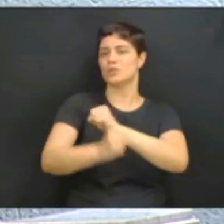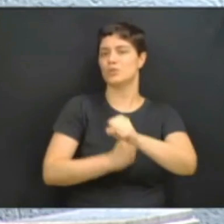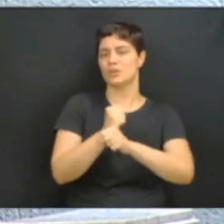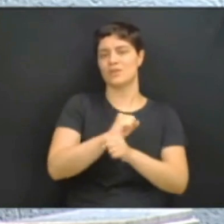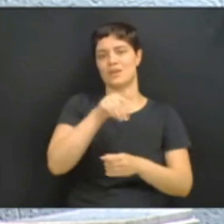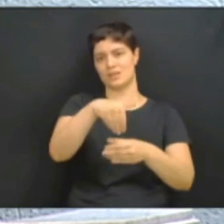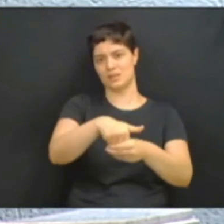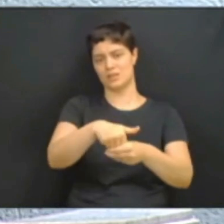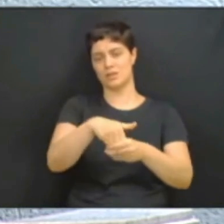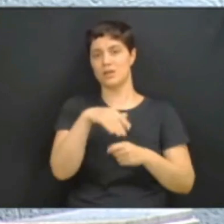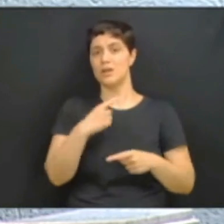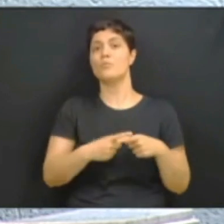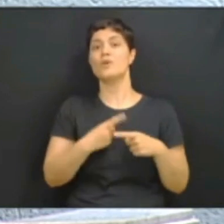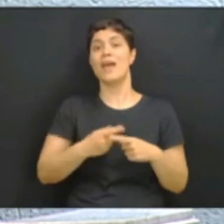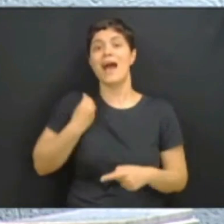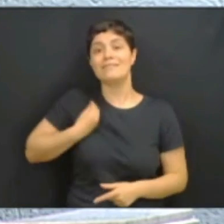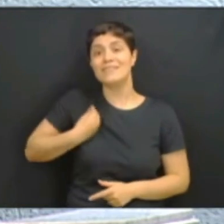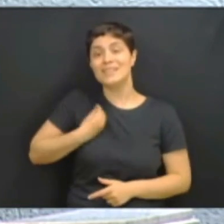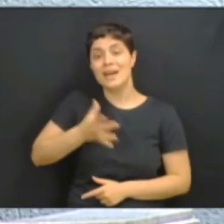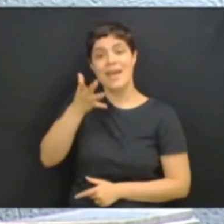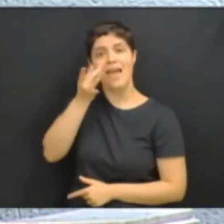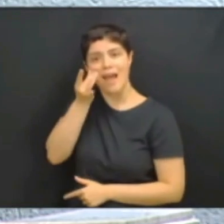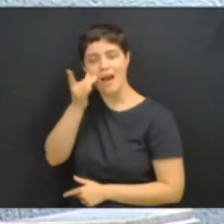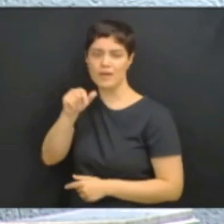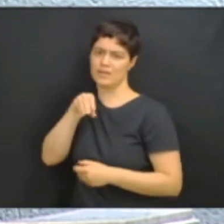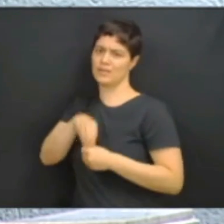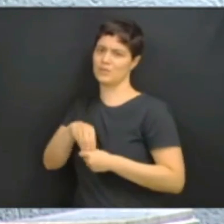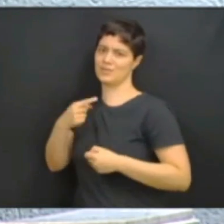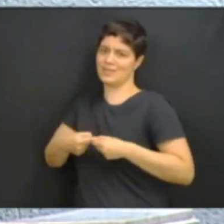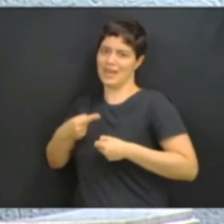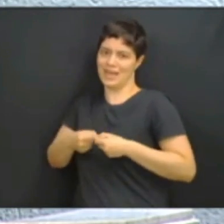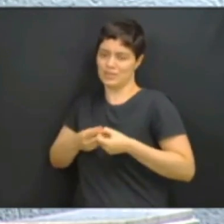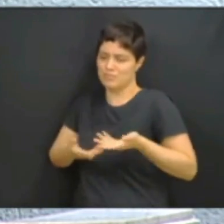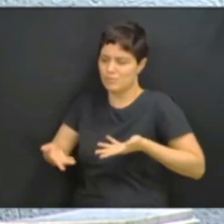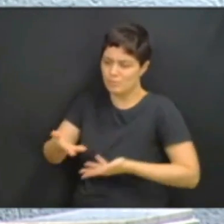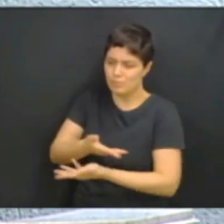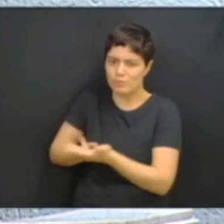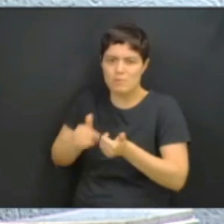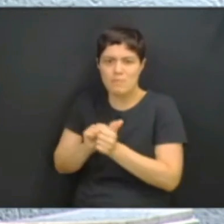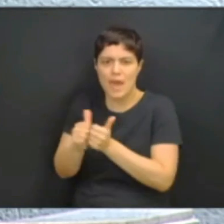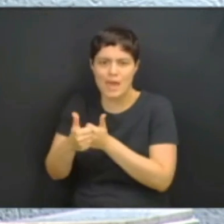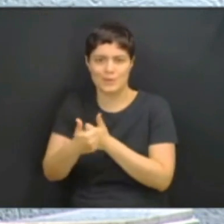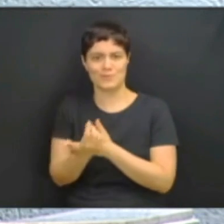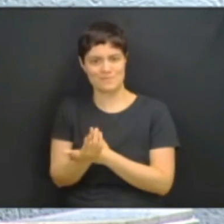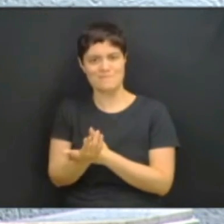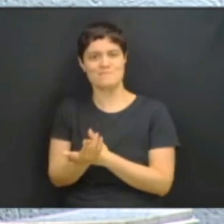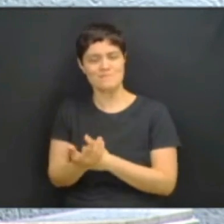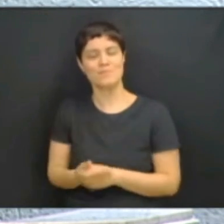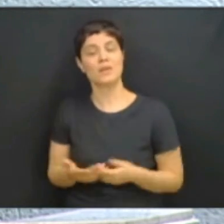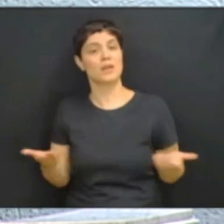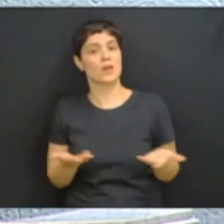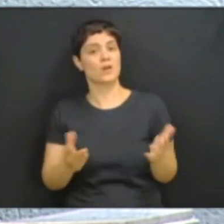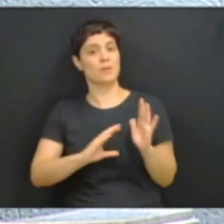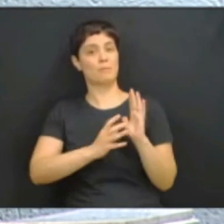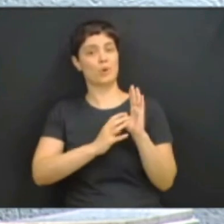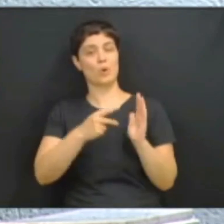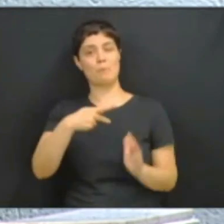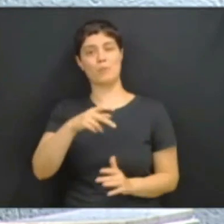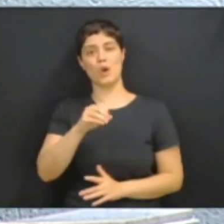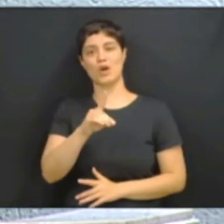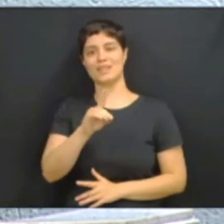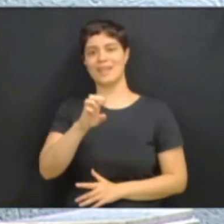acontece nos municípios. E o Podemos chega para, mais do que participar,